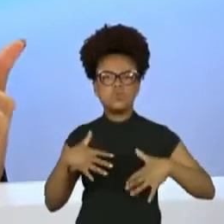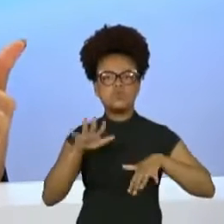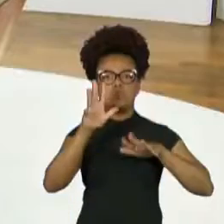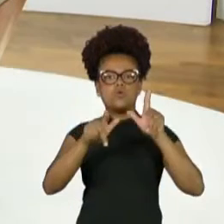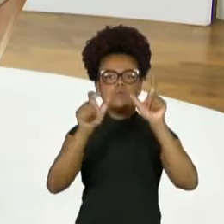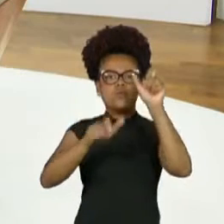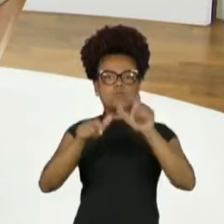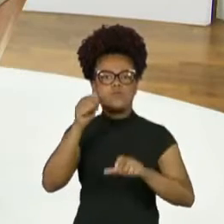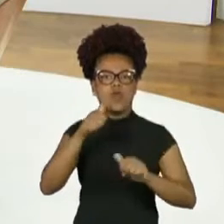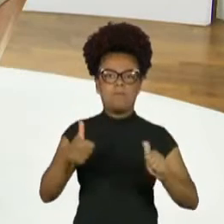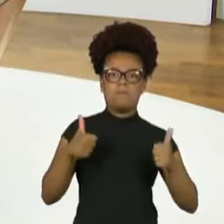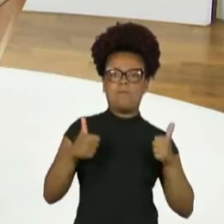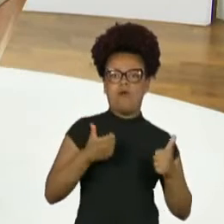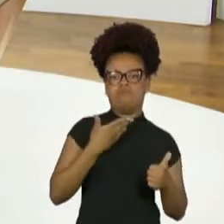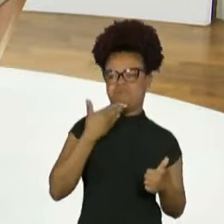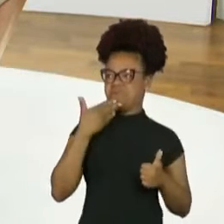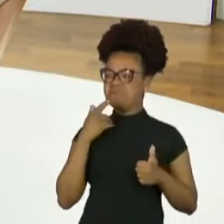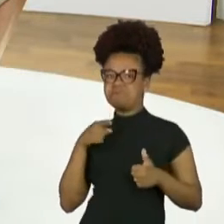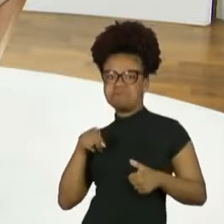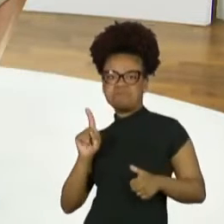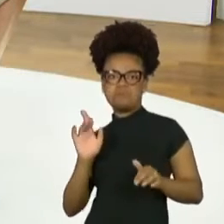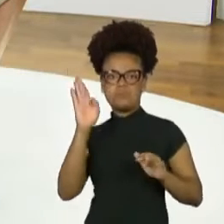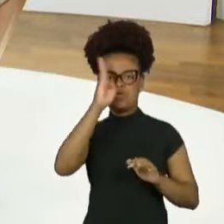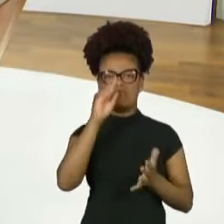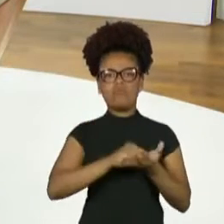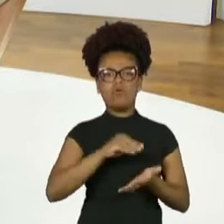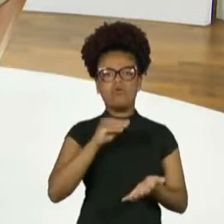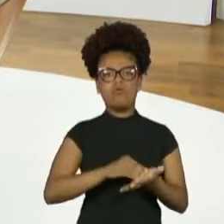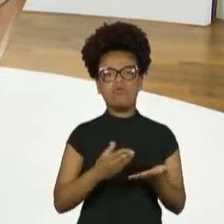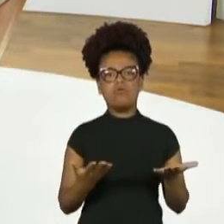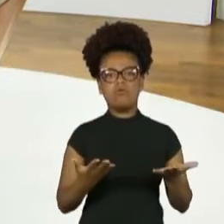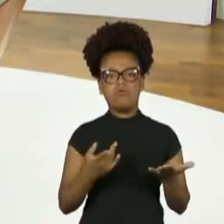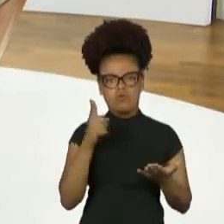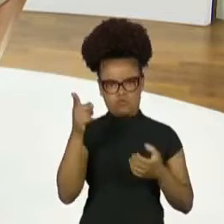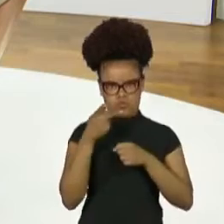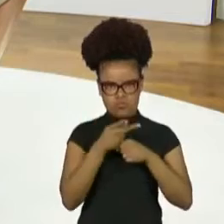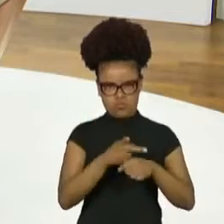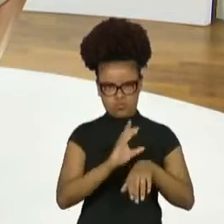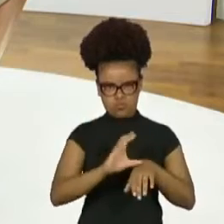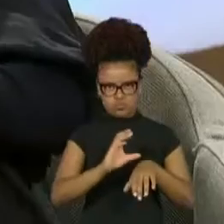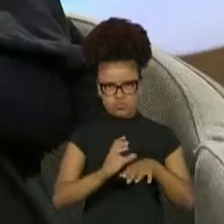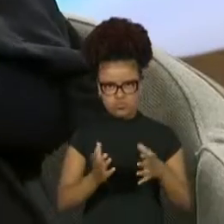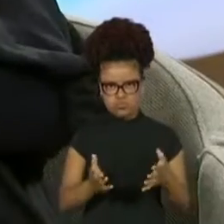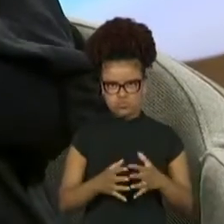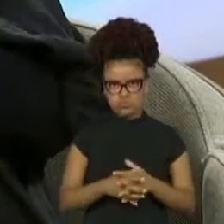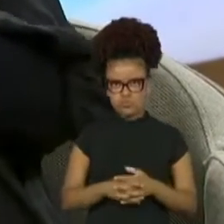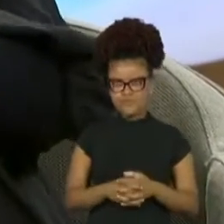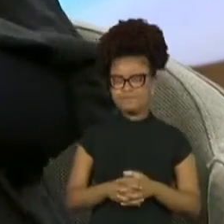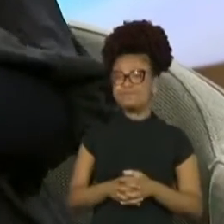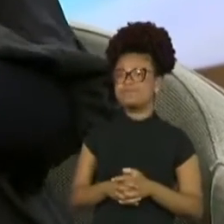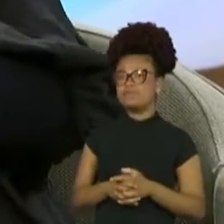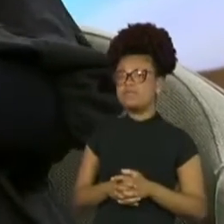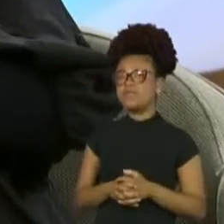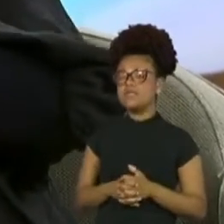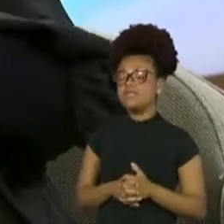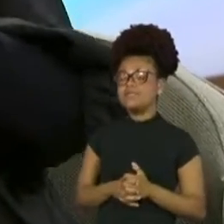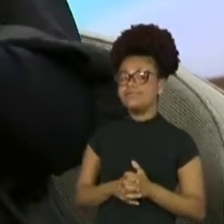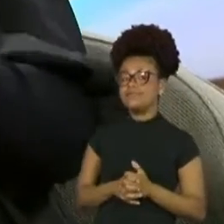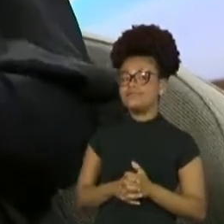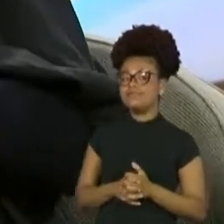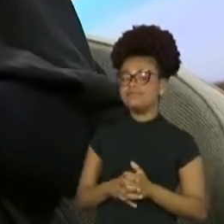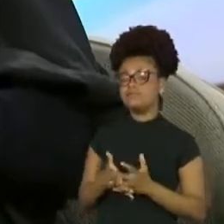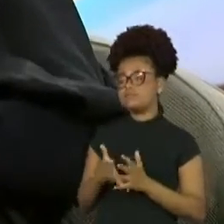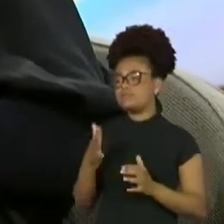identidade? É, e teve também o seguinte, eu comecei a